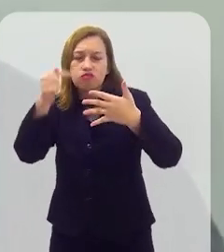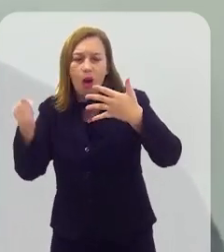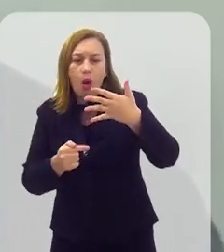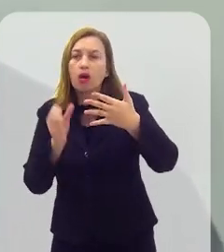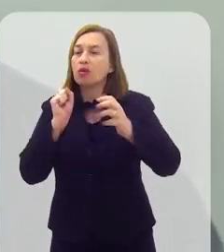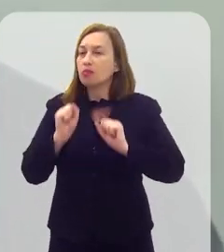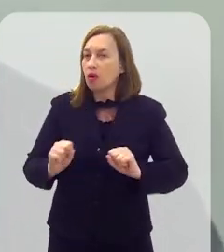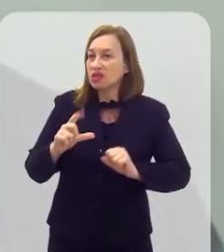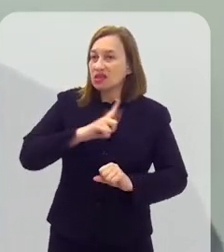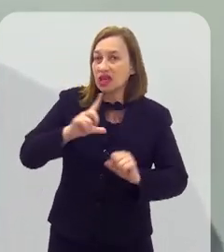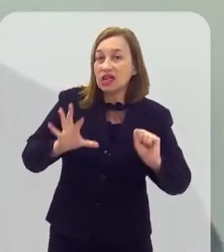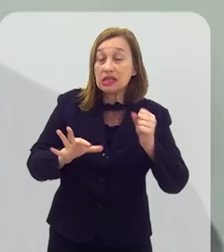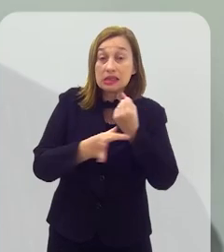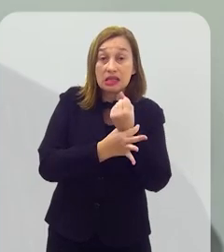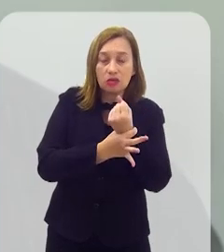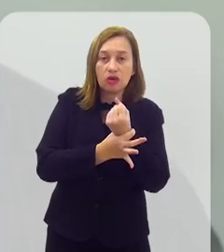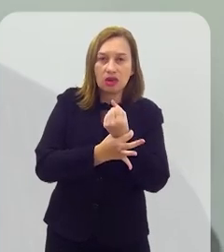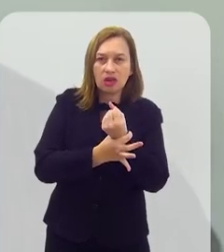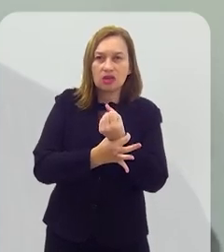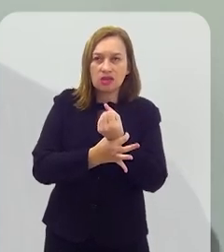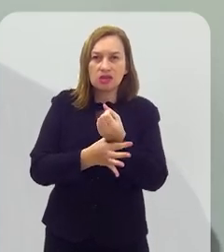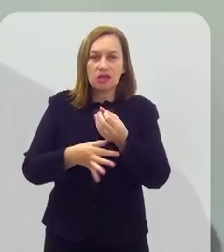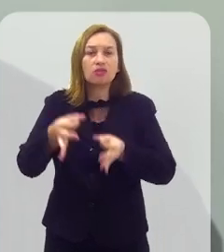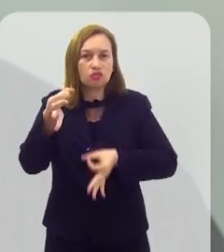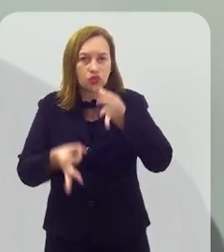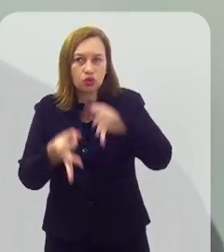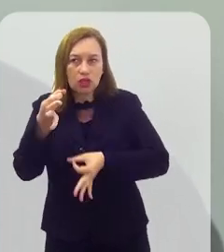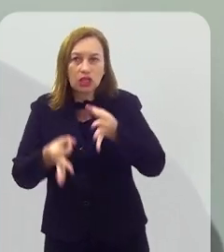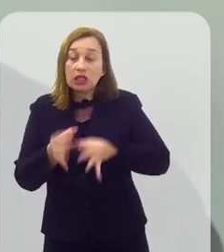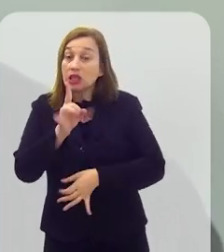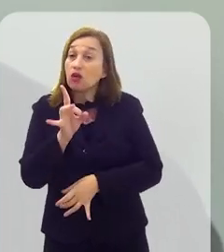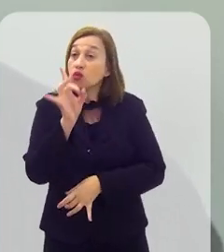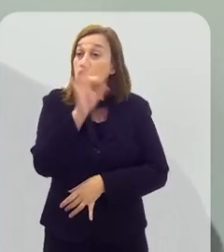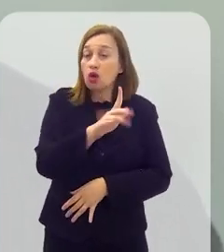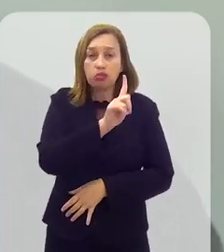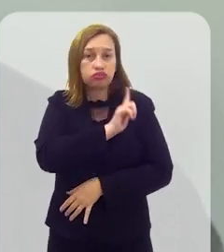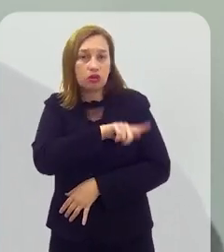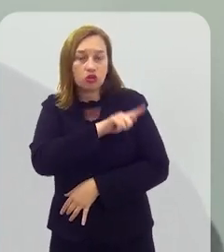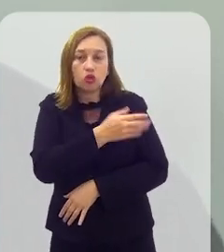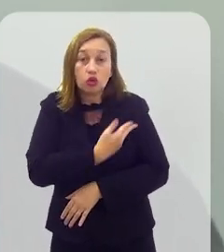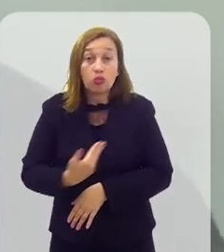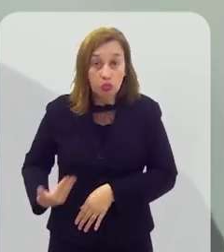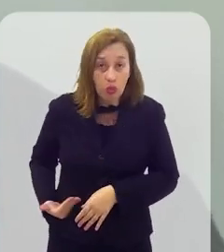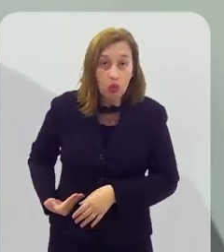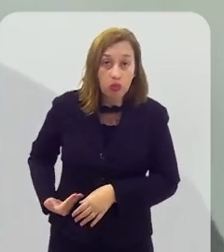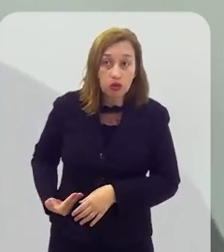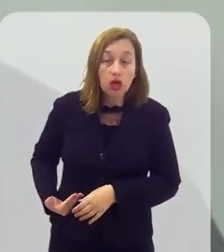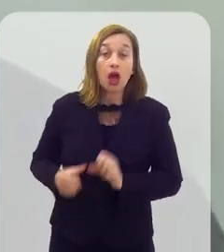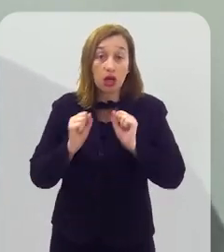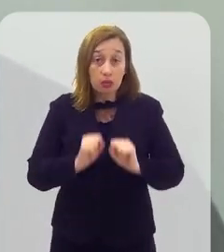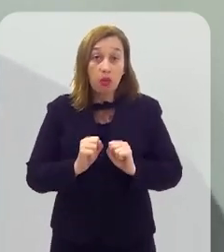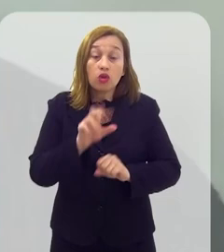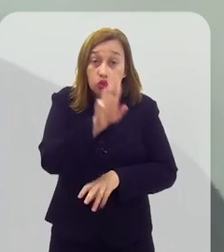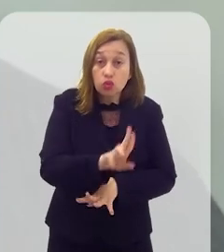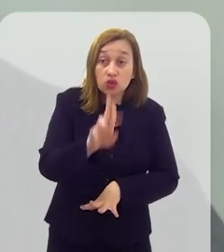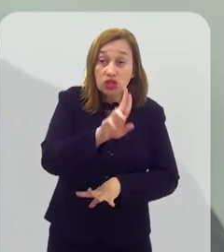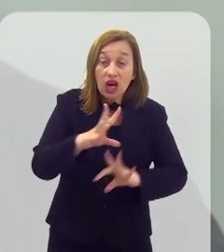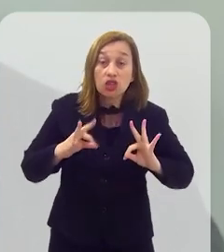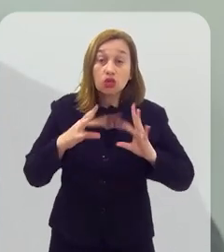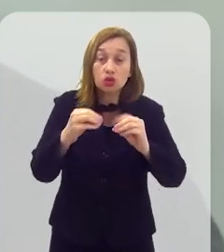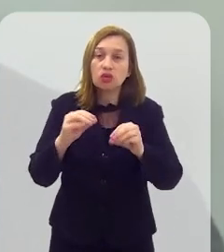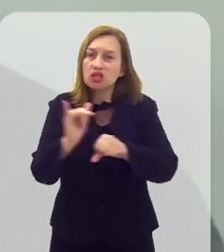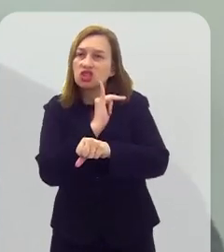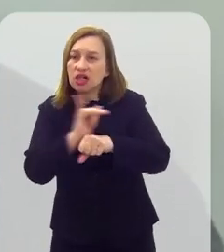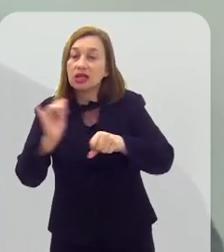para que você possa garantir segurança jurídica, não só para os gestores públicos, para que eles possam